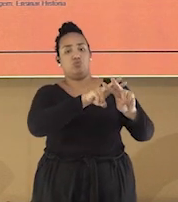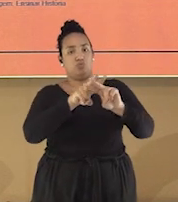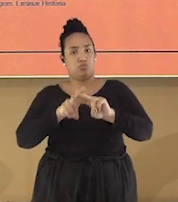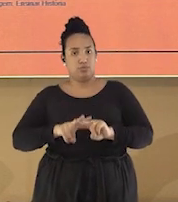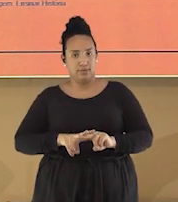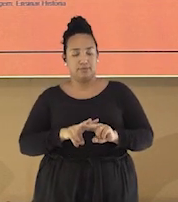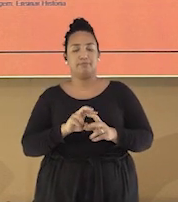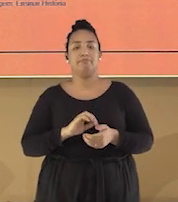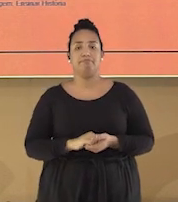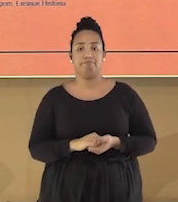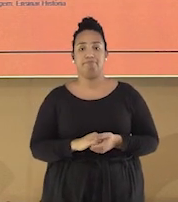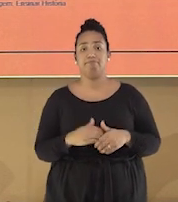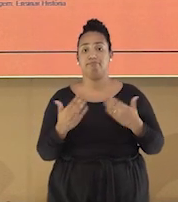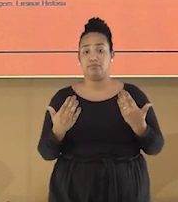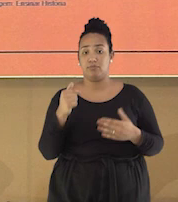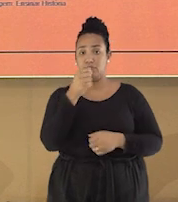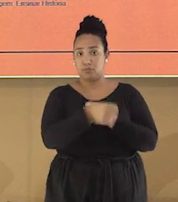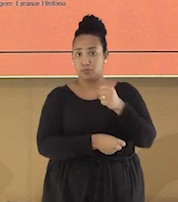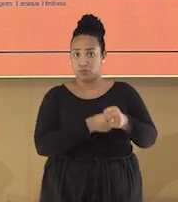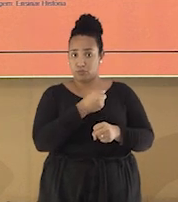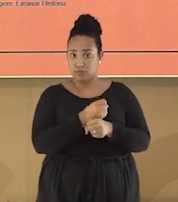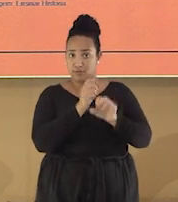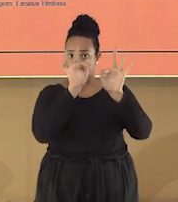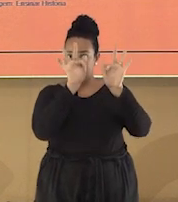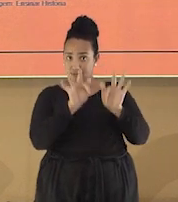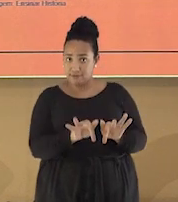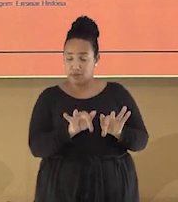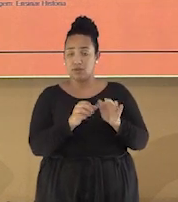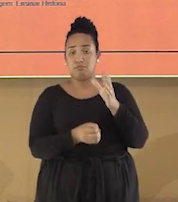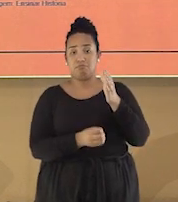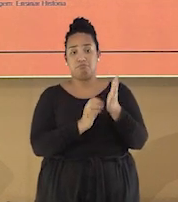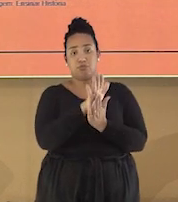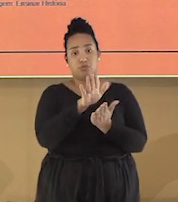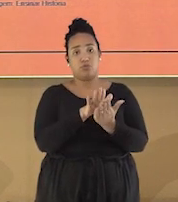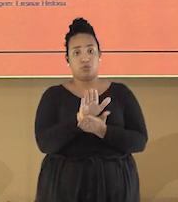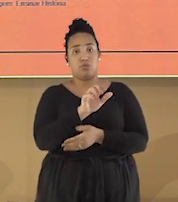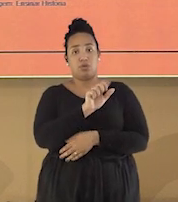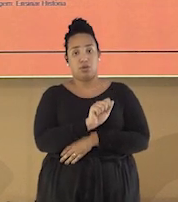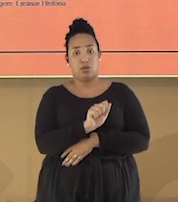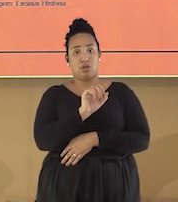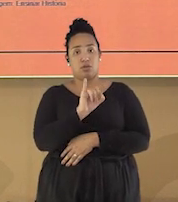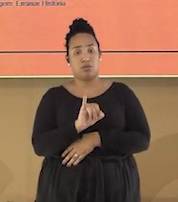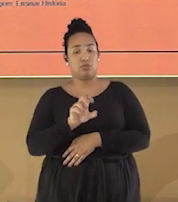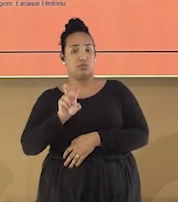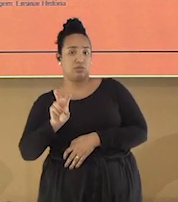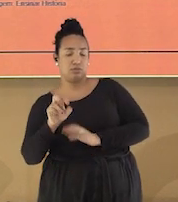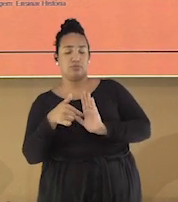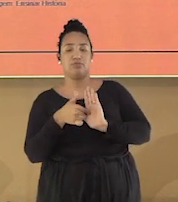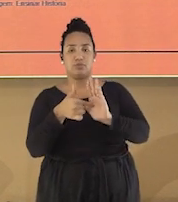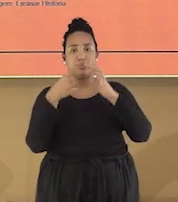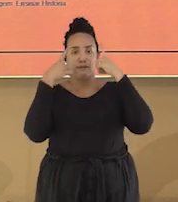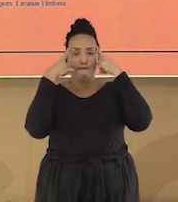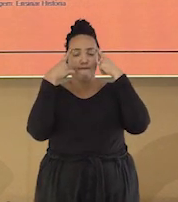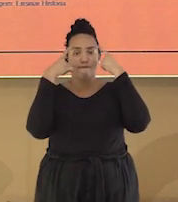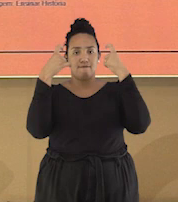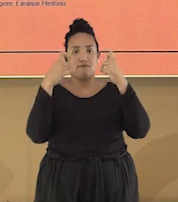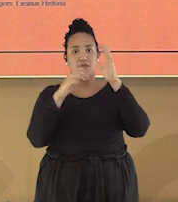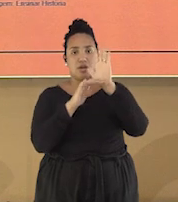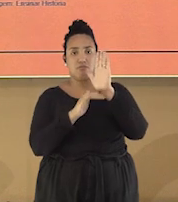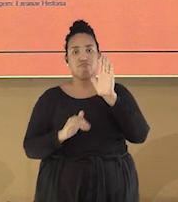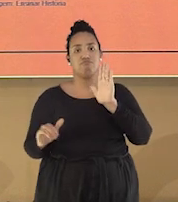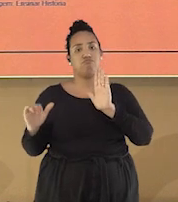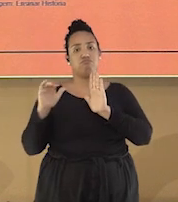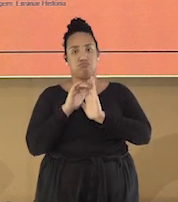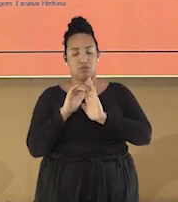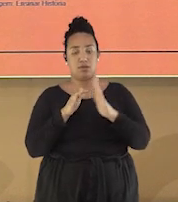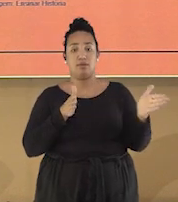proclamação do Ato Institucional nº 5, o AI-5, indicava uma violência ainda maior. A violência e repressão